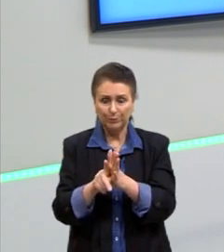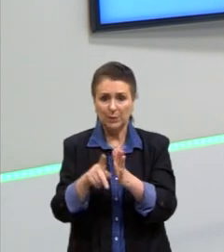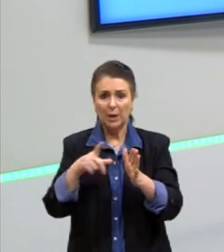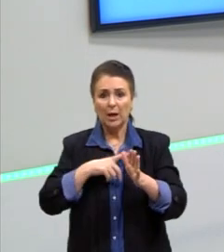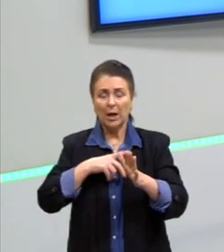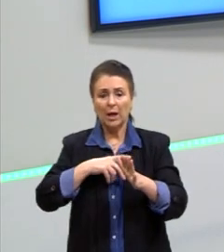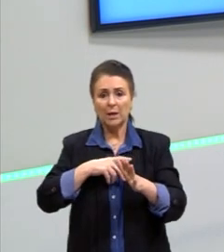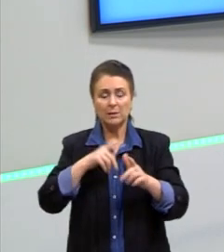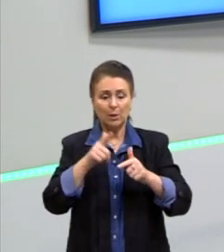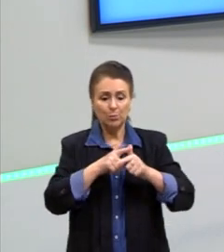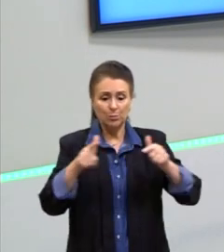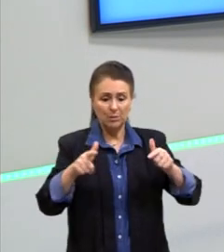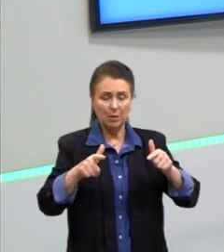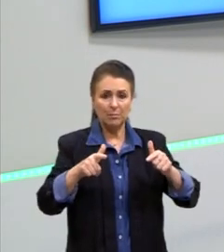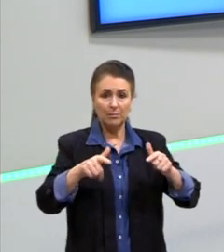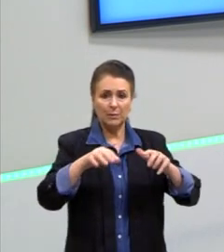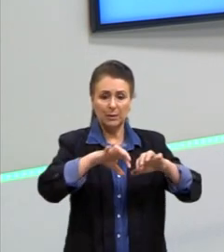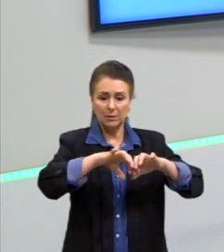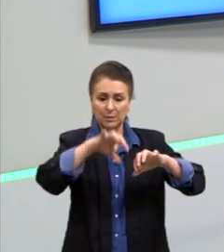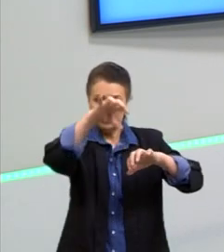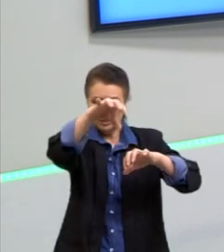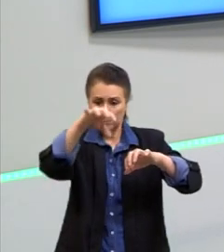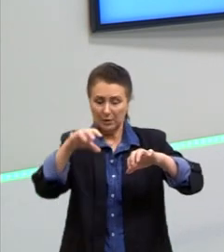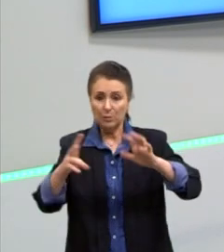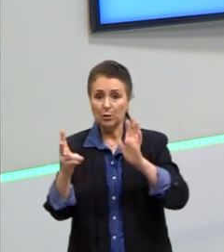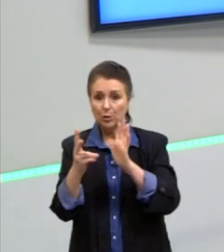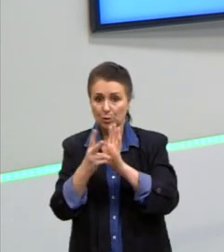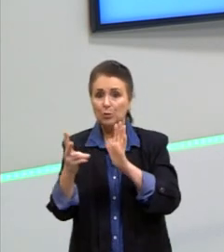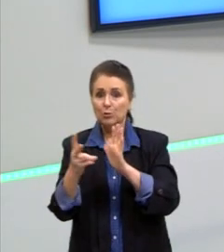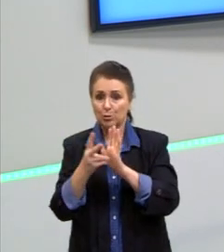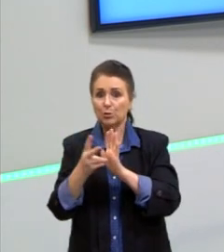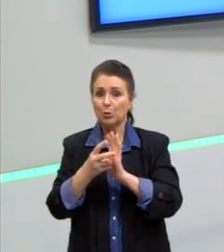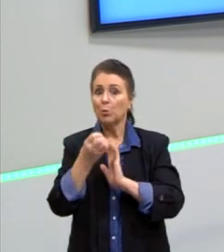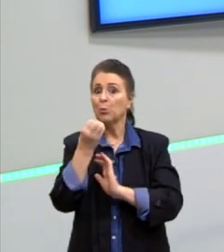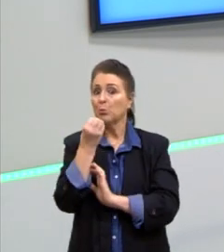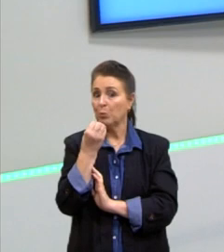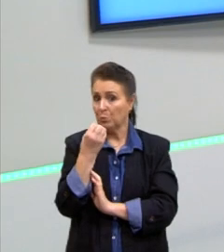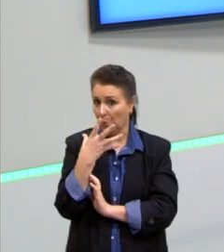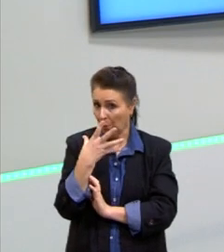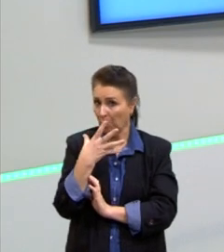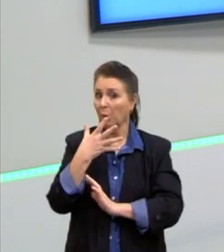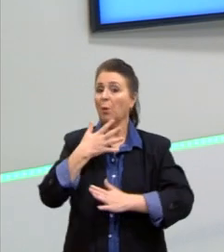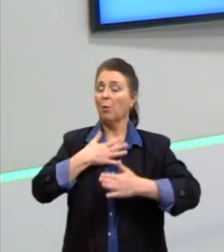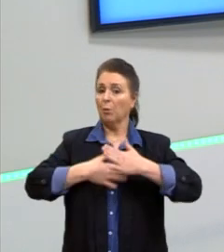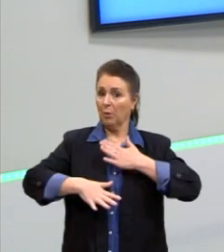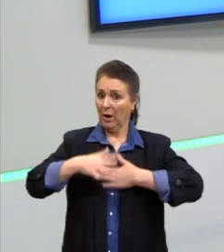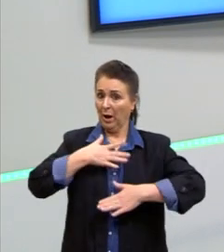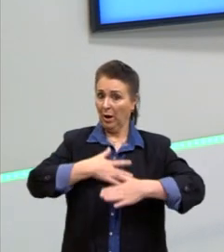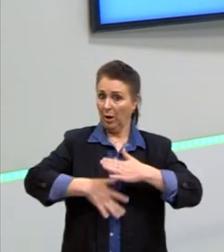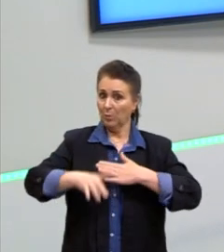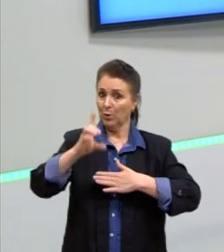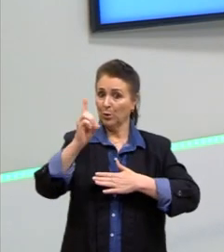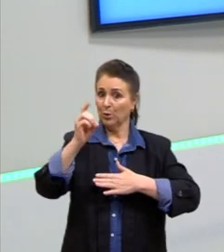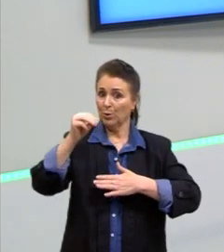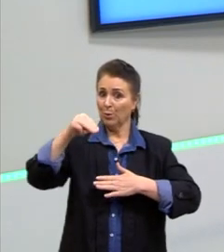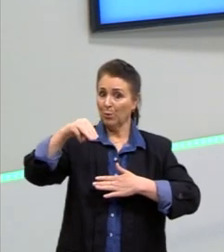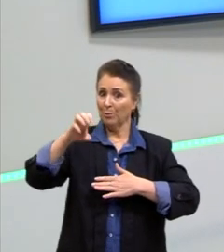divididos entre os indígenas domesticados, aqueles que eram considerados pacíficos, e aqueles que eles chamavam de